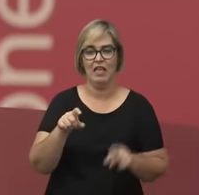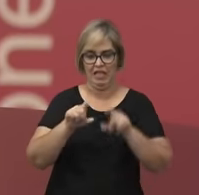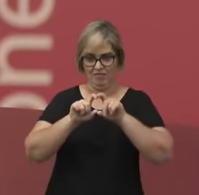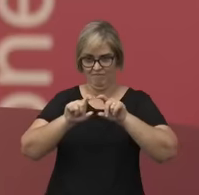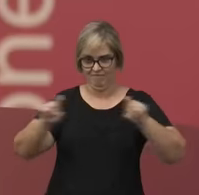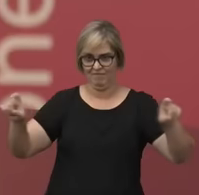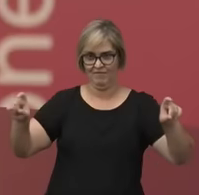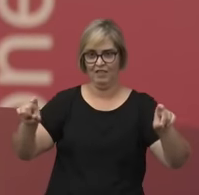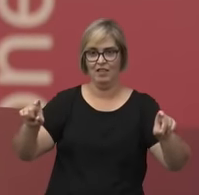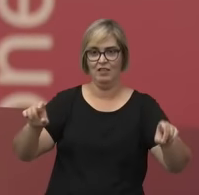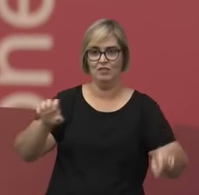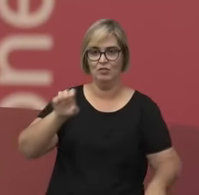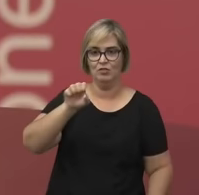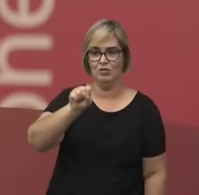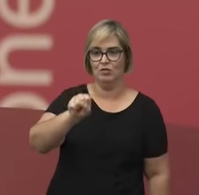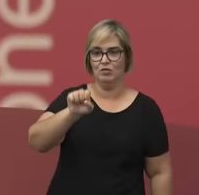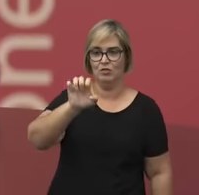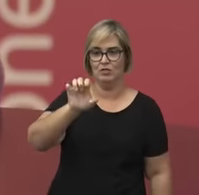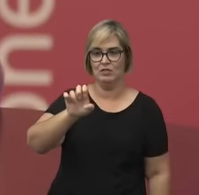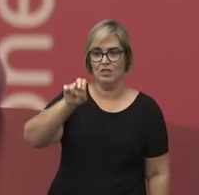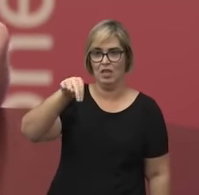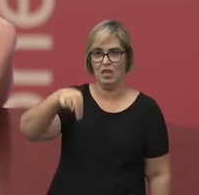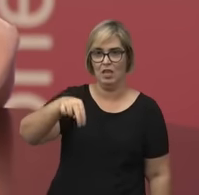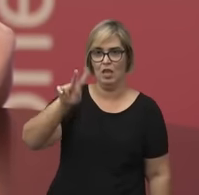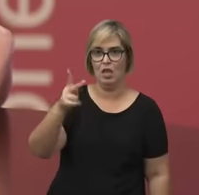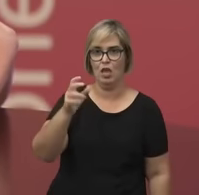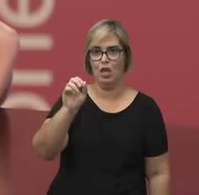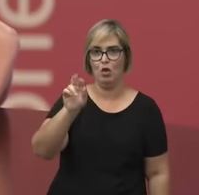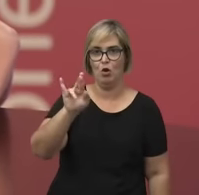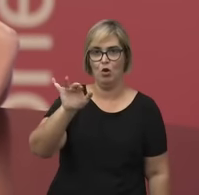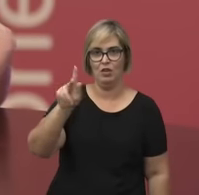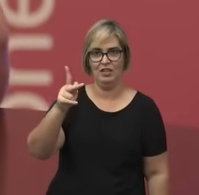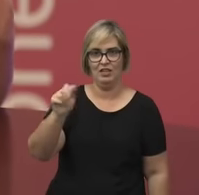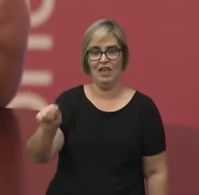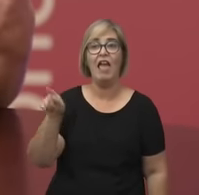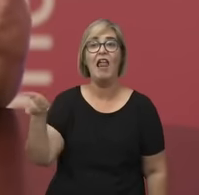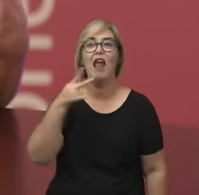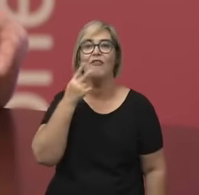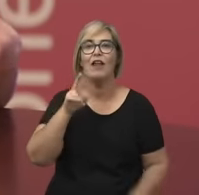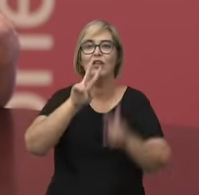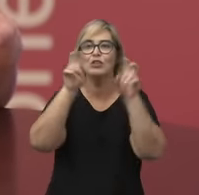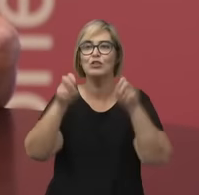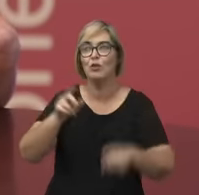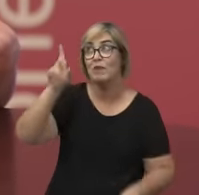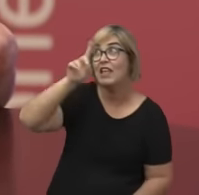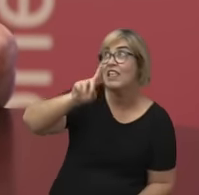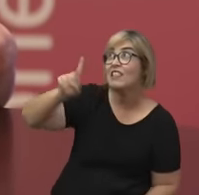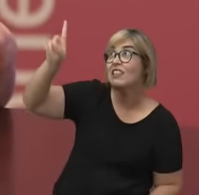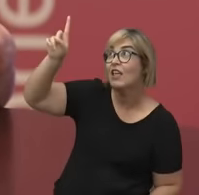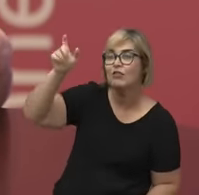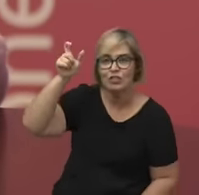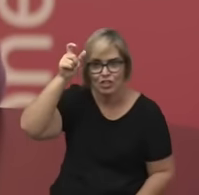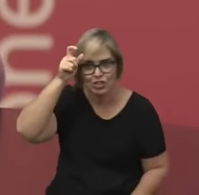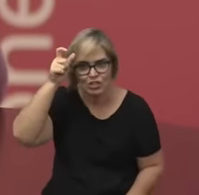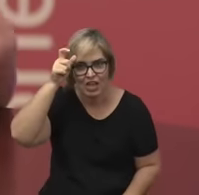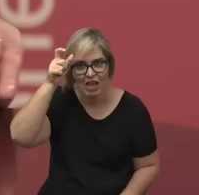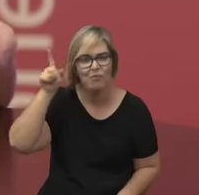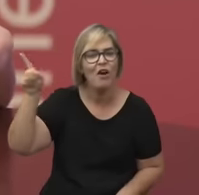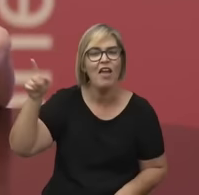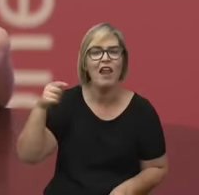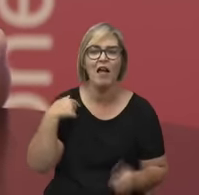dualidade de Deus e diabo já chamando atenção para um fato que a Nisia Floresta também